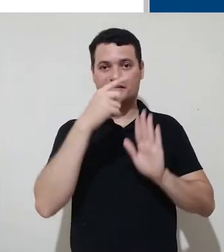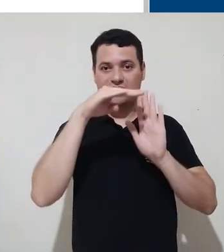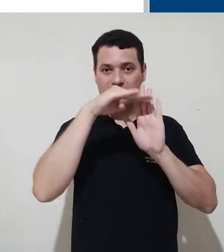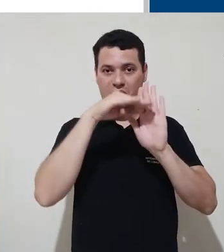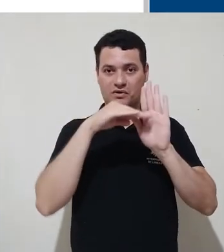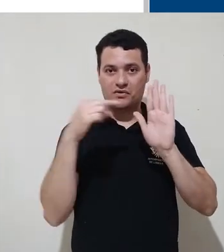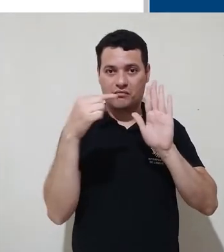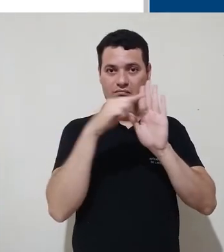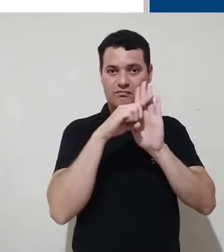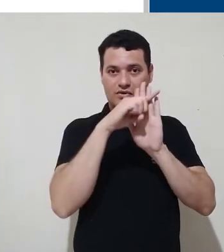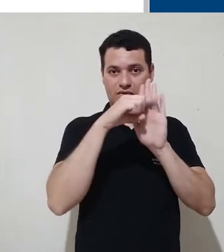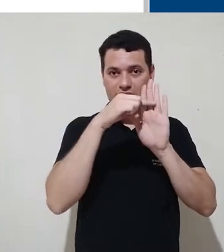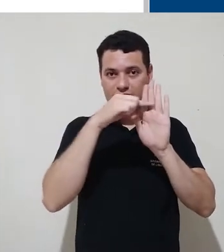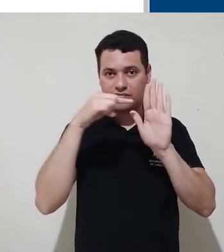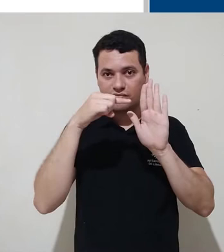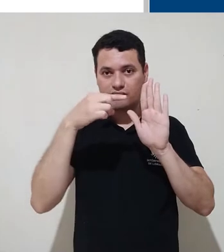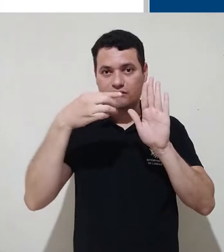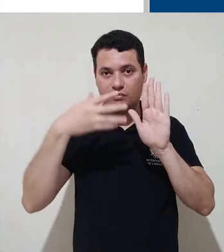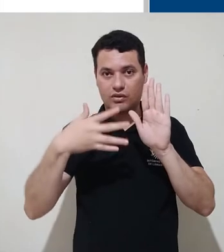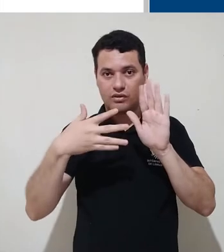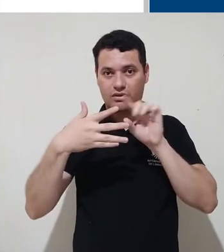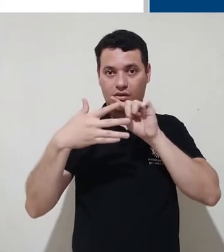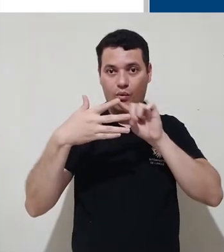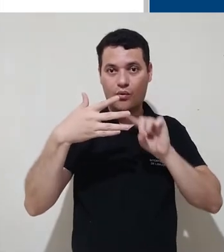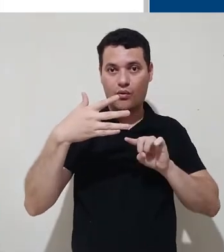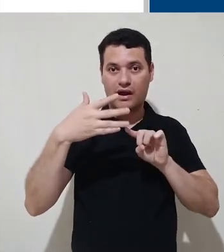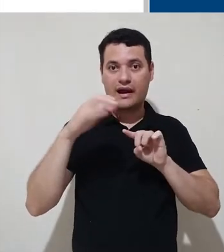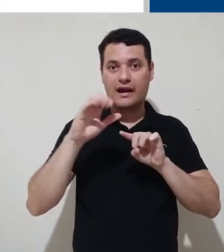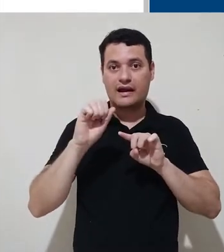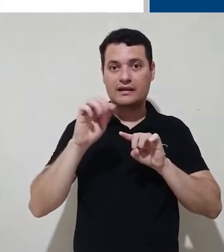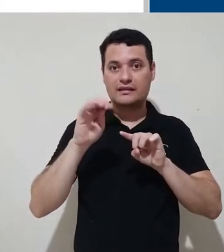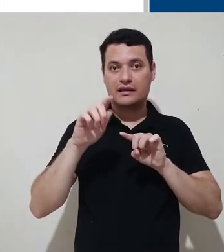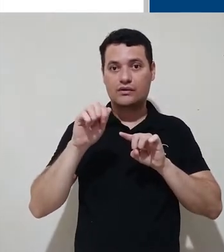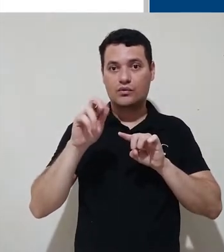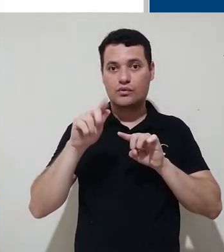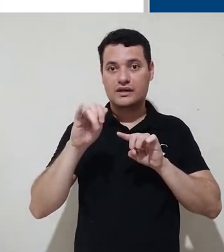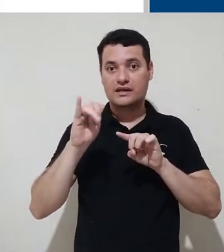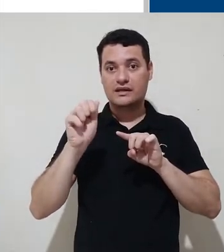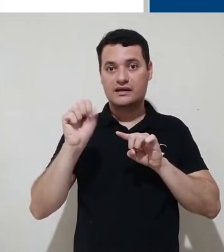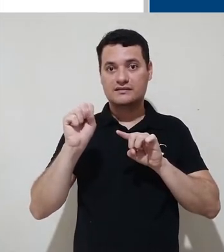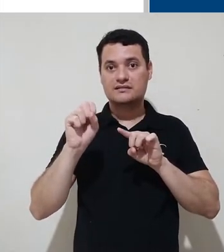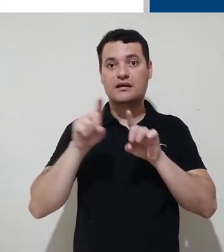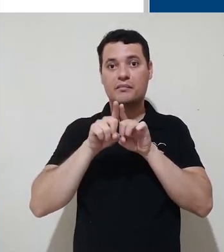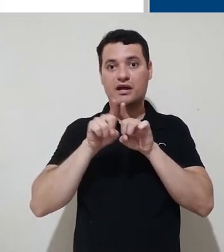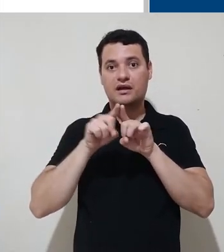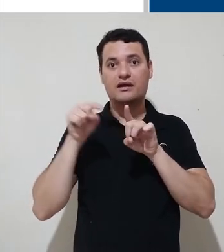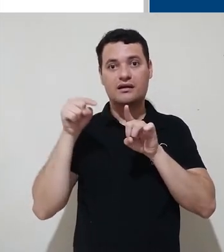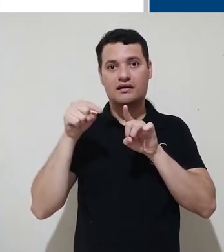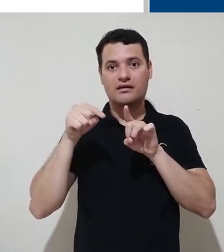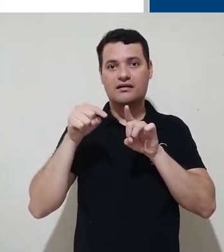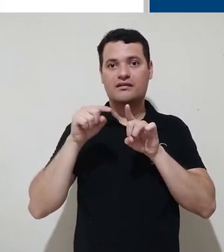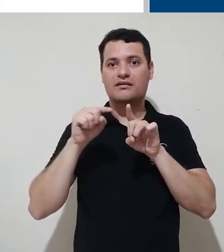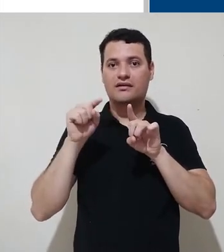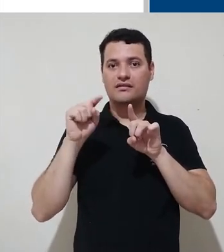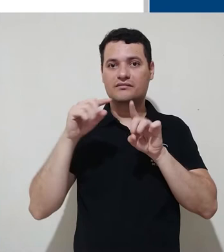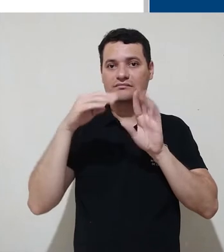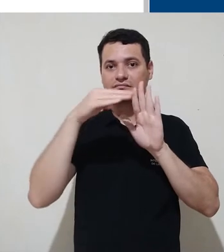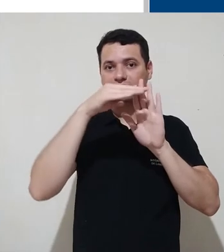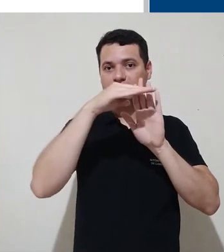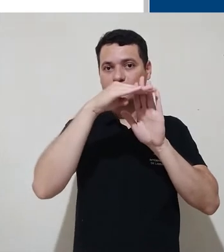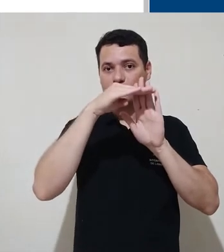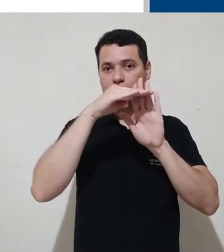eu posso ver que dentro dela eu possuo outras categorias. Eu posso clicar novamente para contrair.